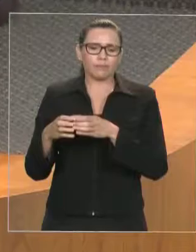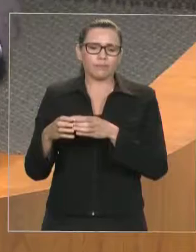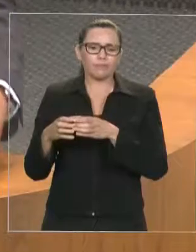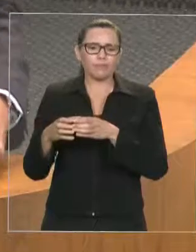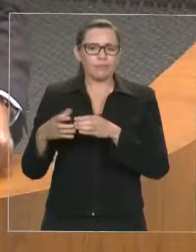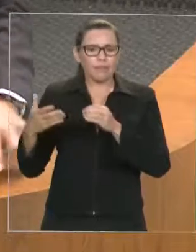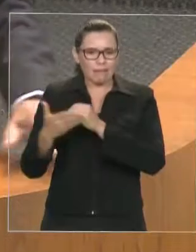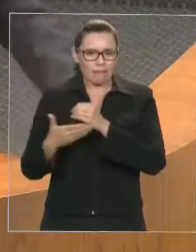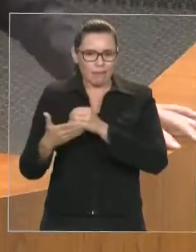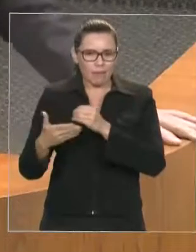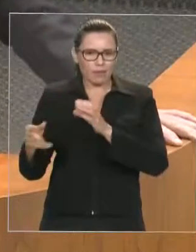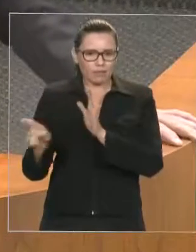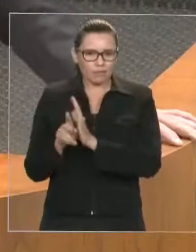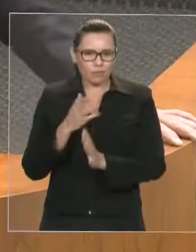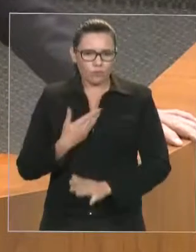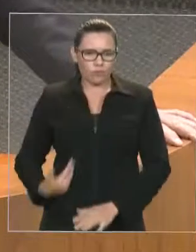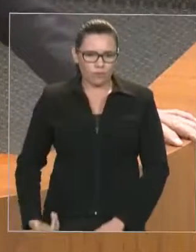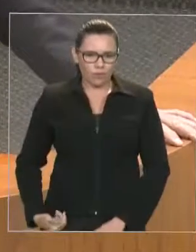certeza disso, no futuro,